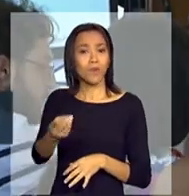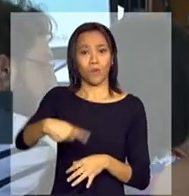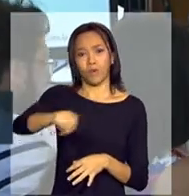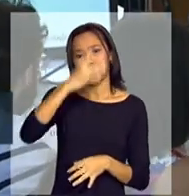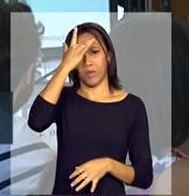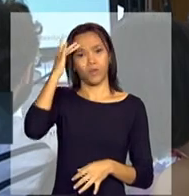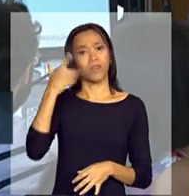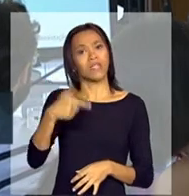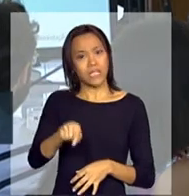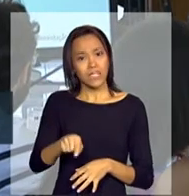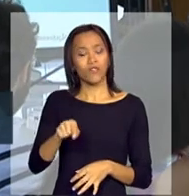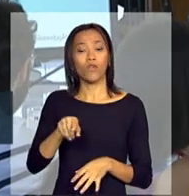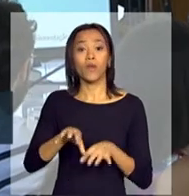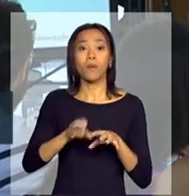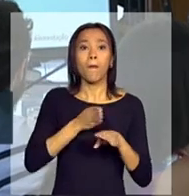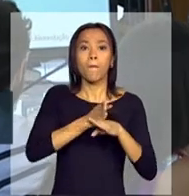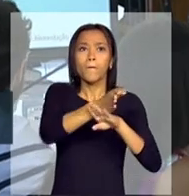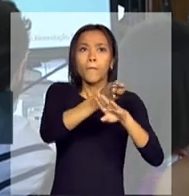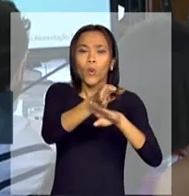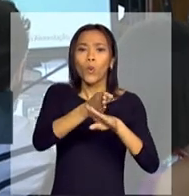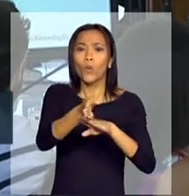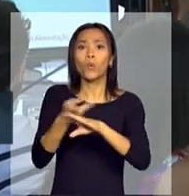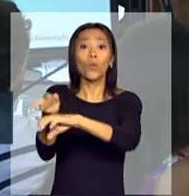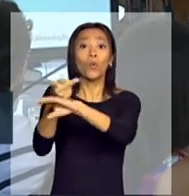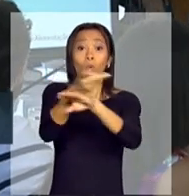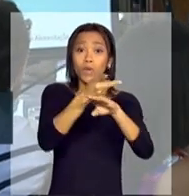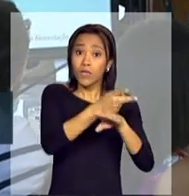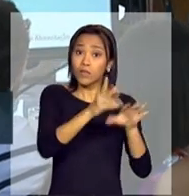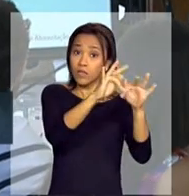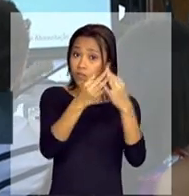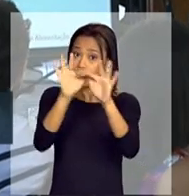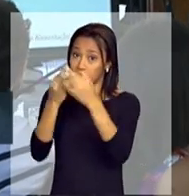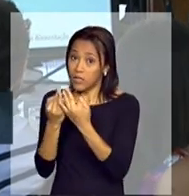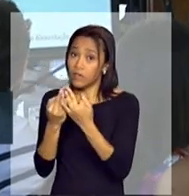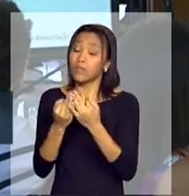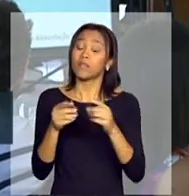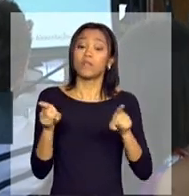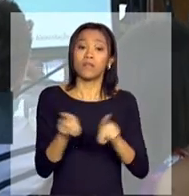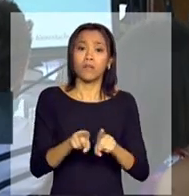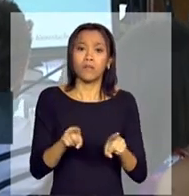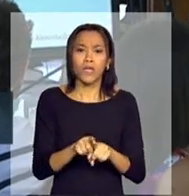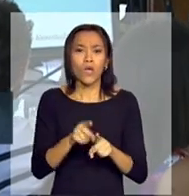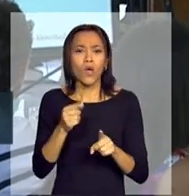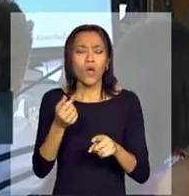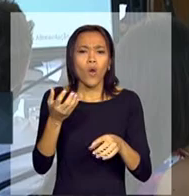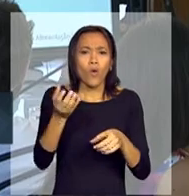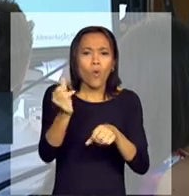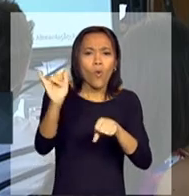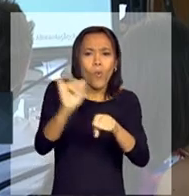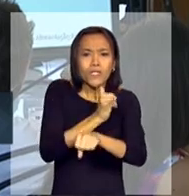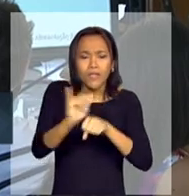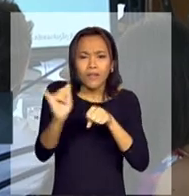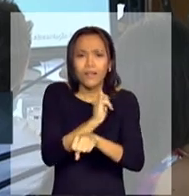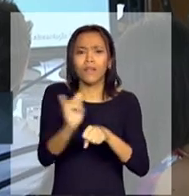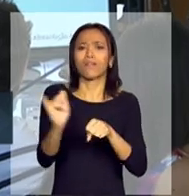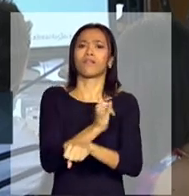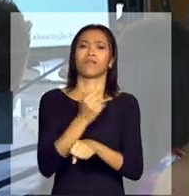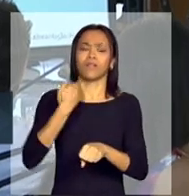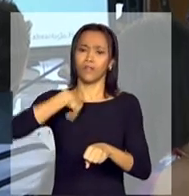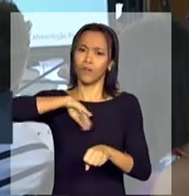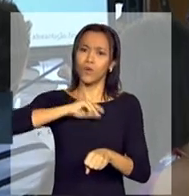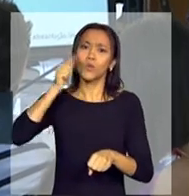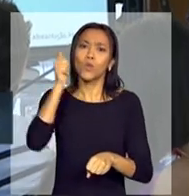essa foi a grande busca ativa, onde o Estado construiu uma ferramenta onde nós